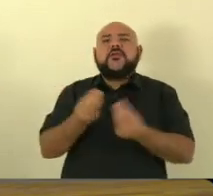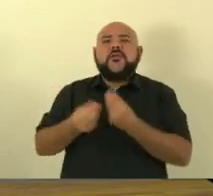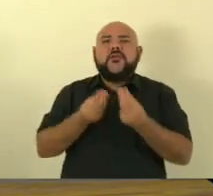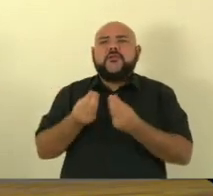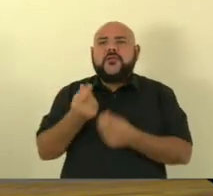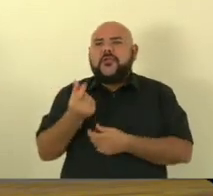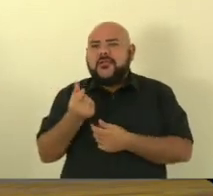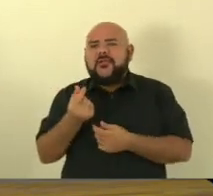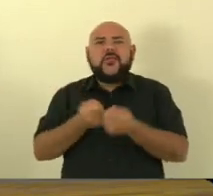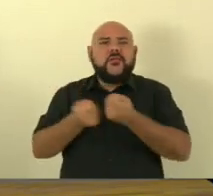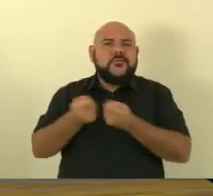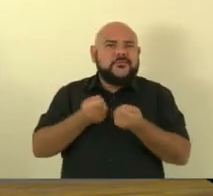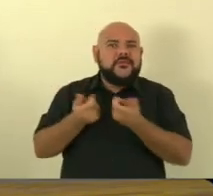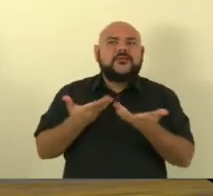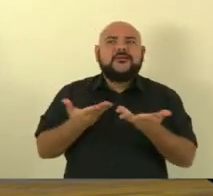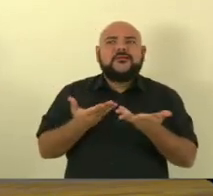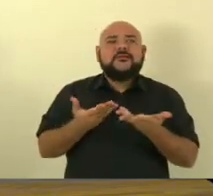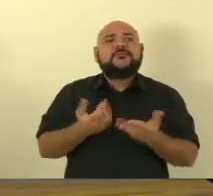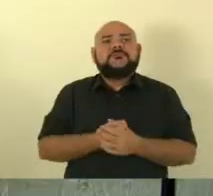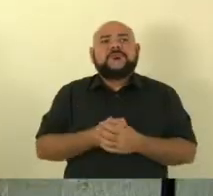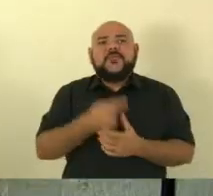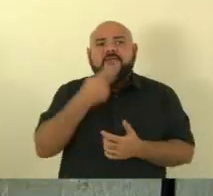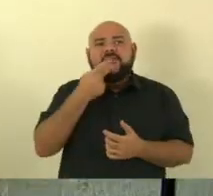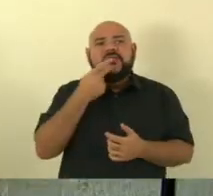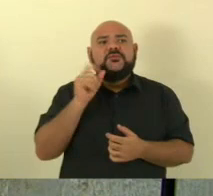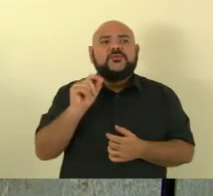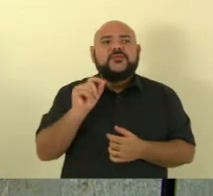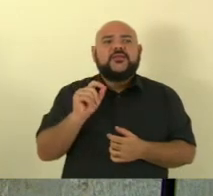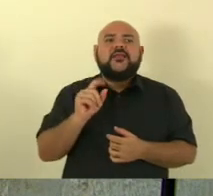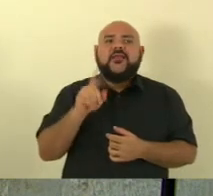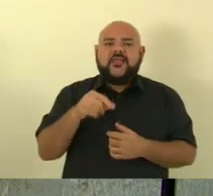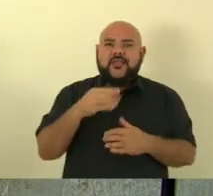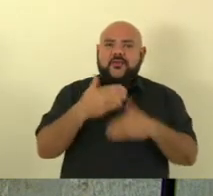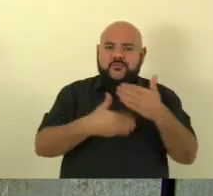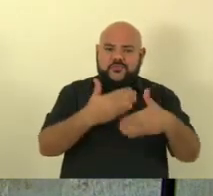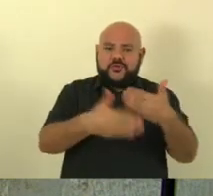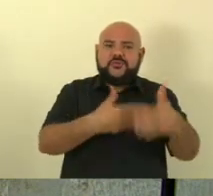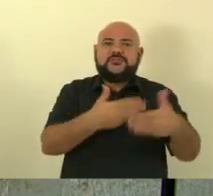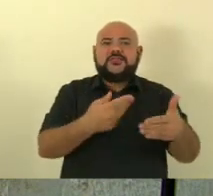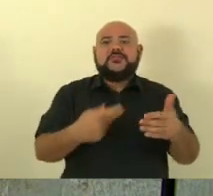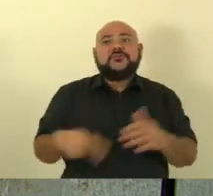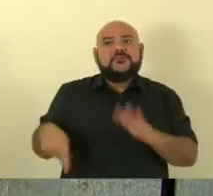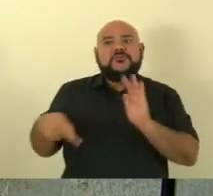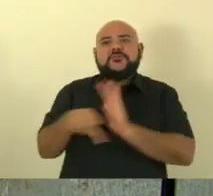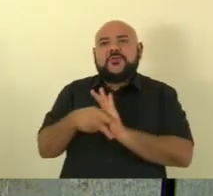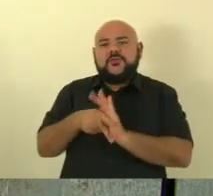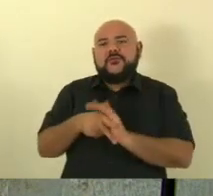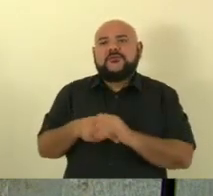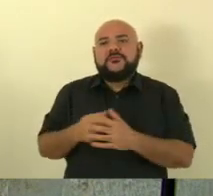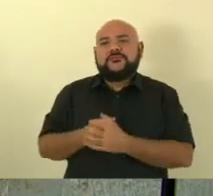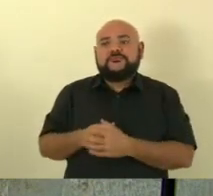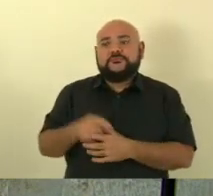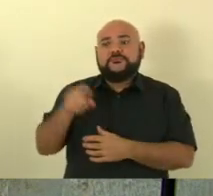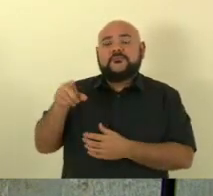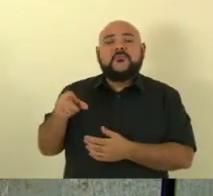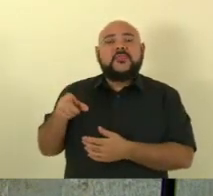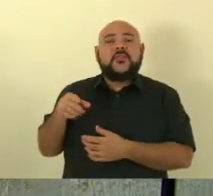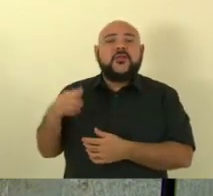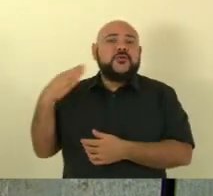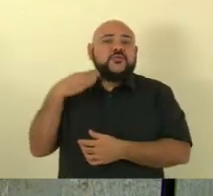dizendo que era na verdade um processo de enfrentamento do presidente do Banco Central ao governo. Não existe